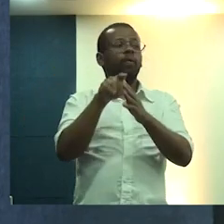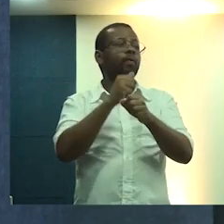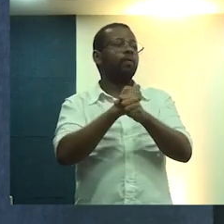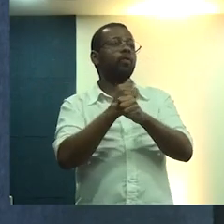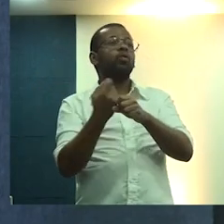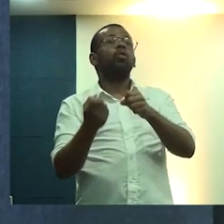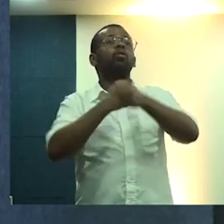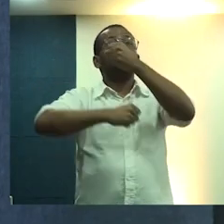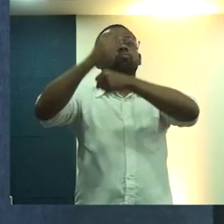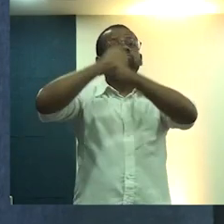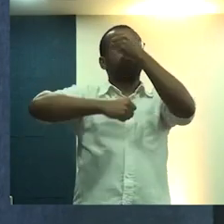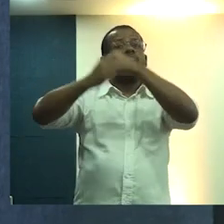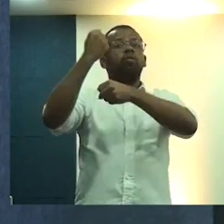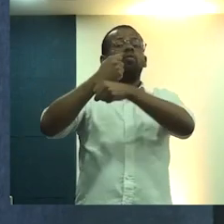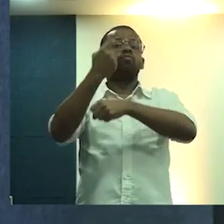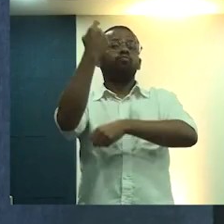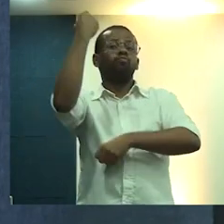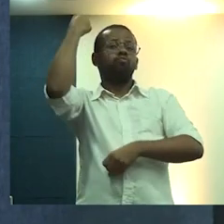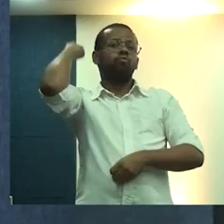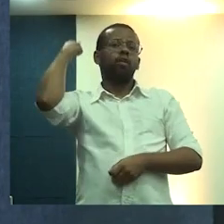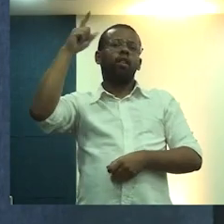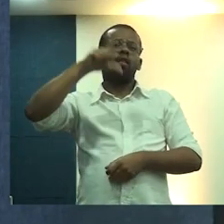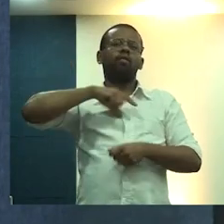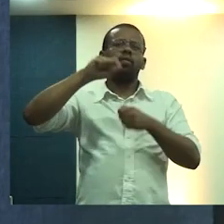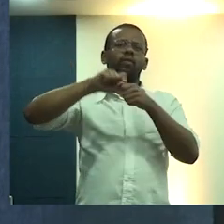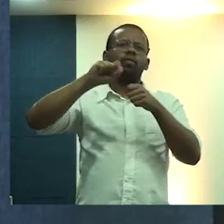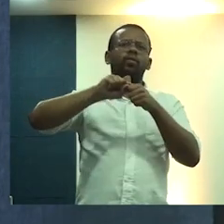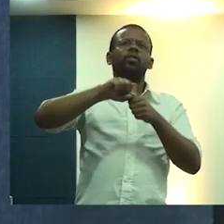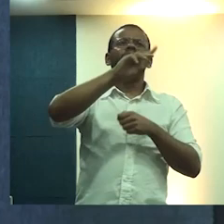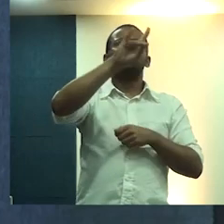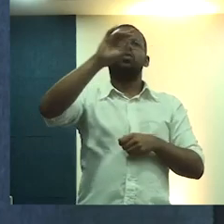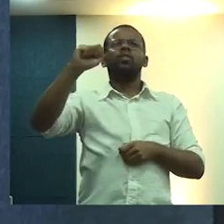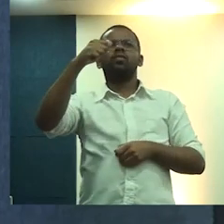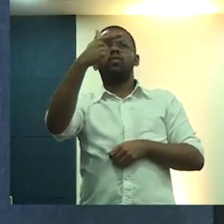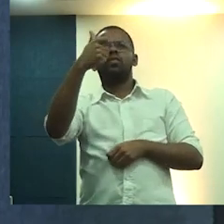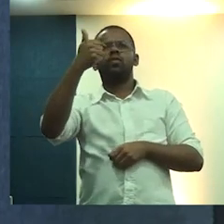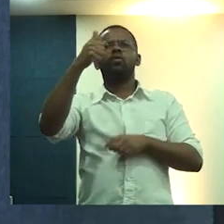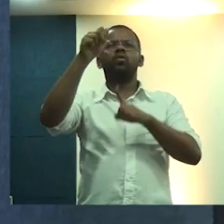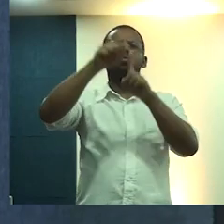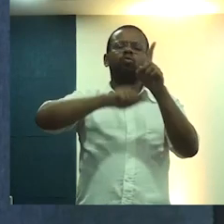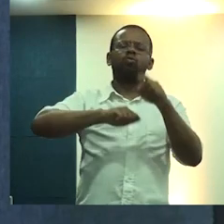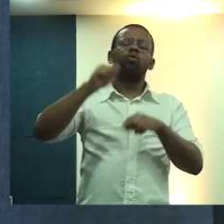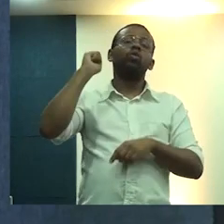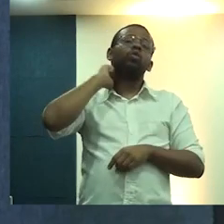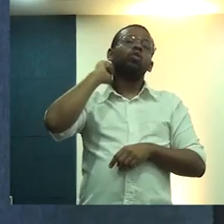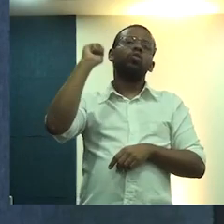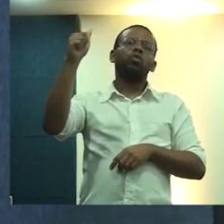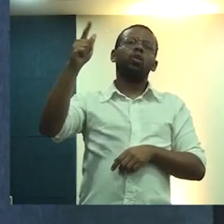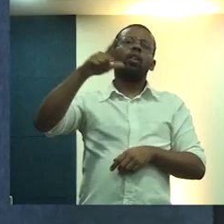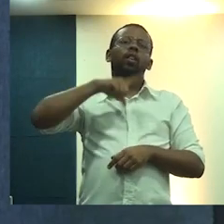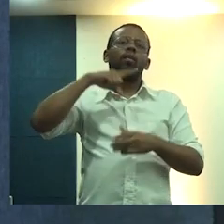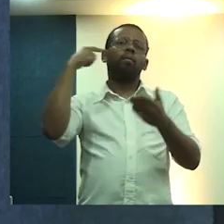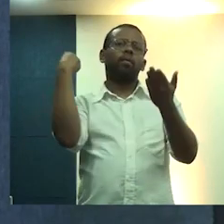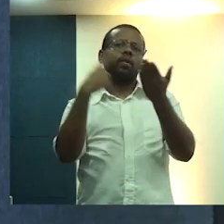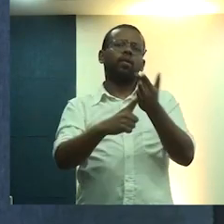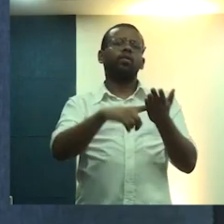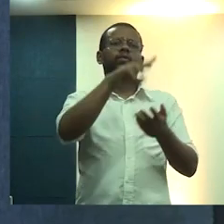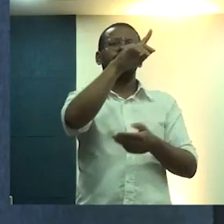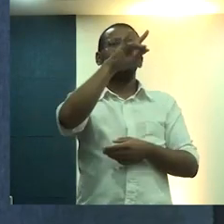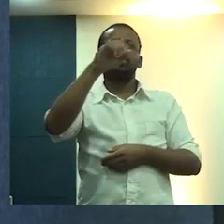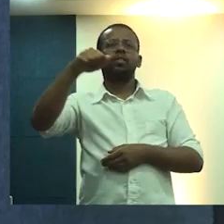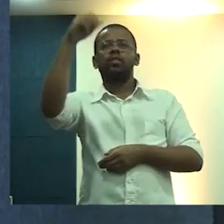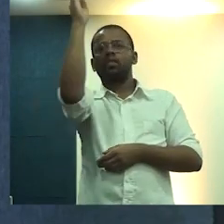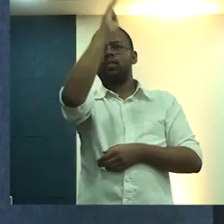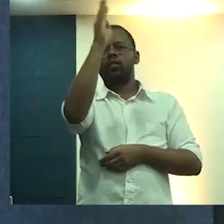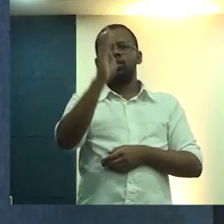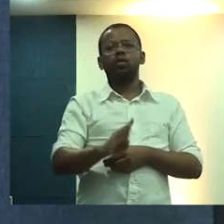anos anteriores, o evento foi realizado próximo ao dia 21 de agosto, uma forma de marcar a data nacional